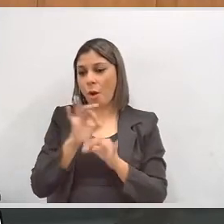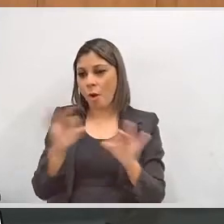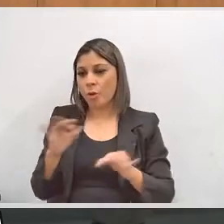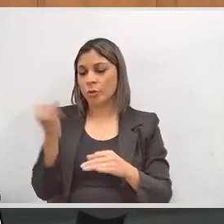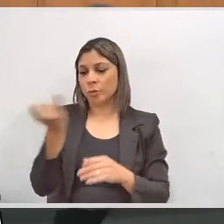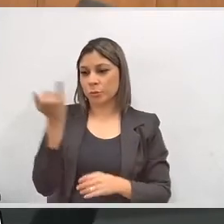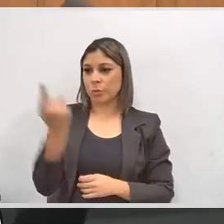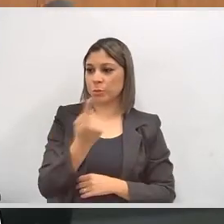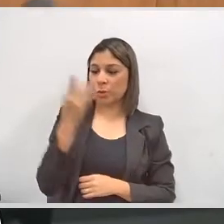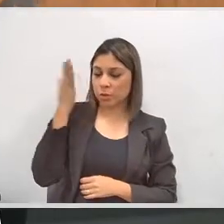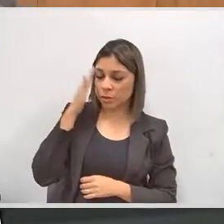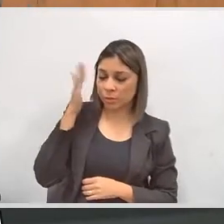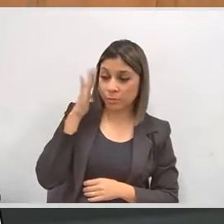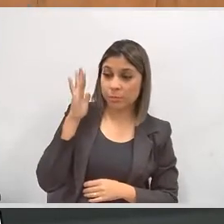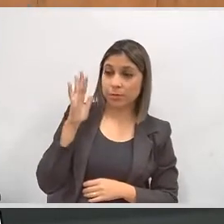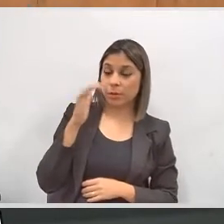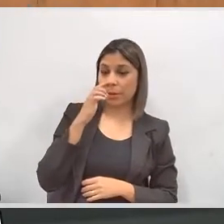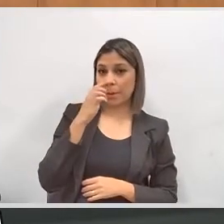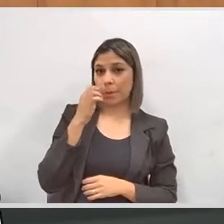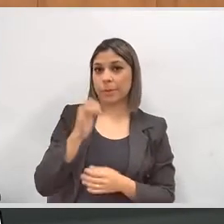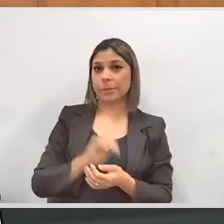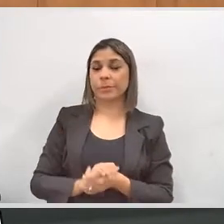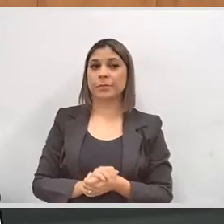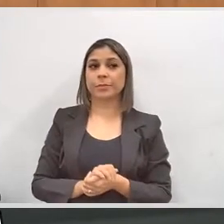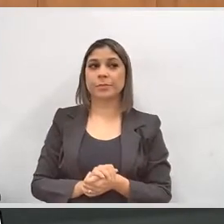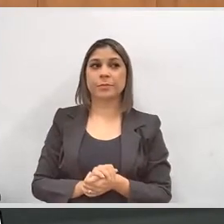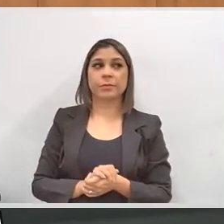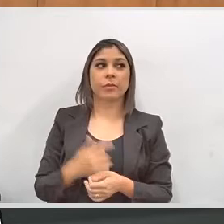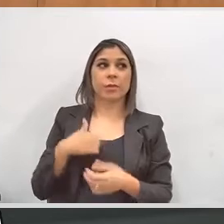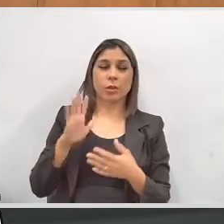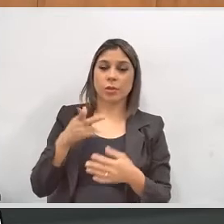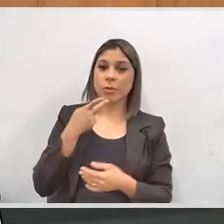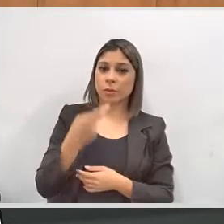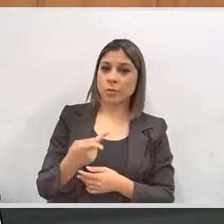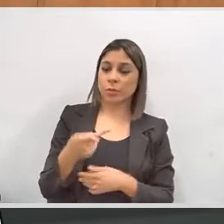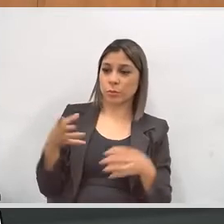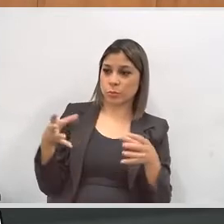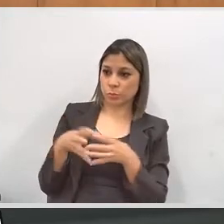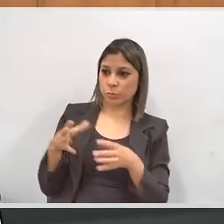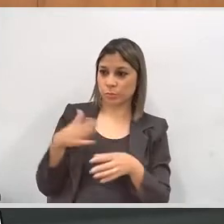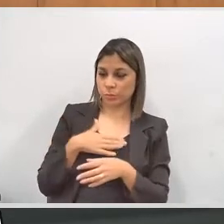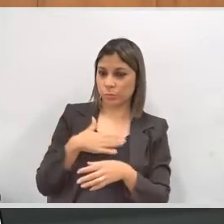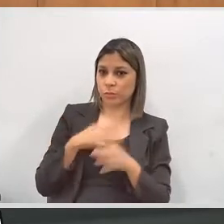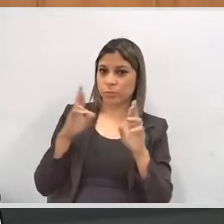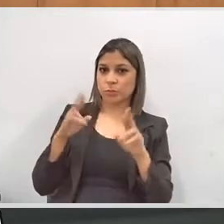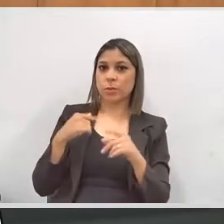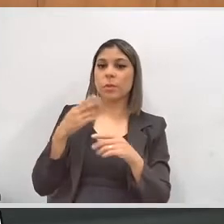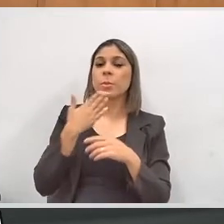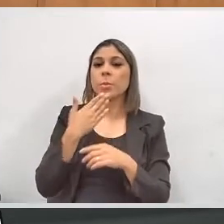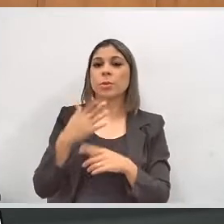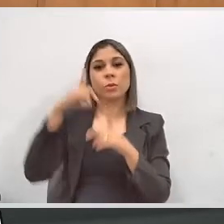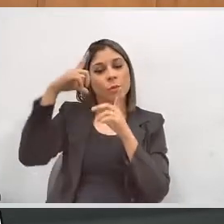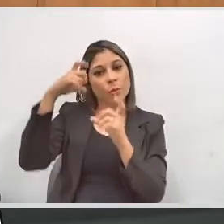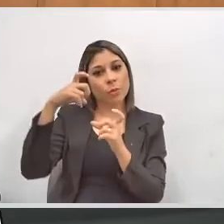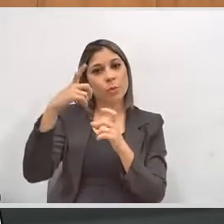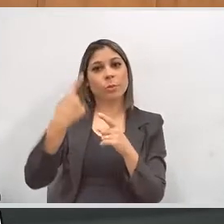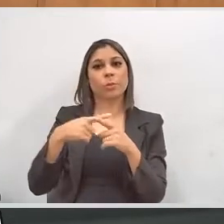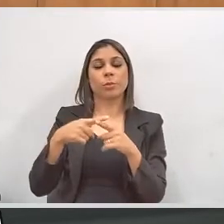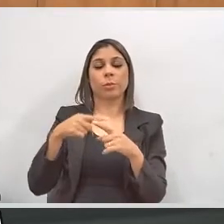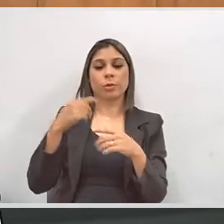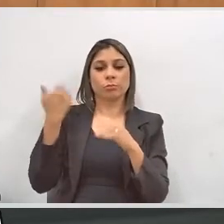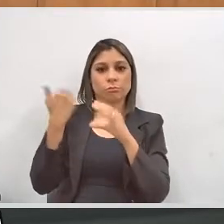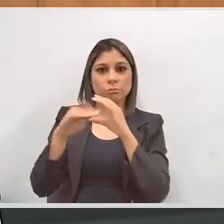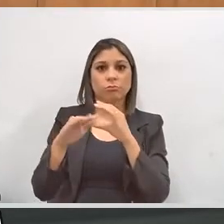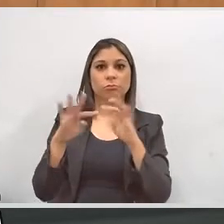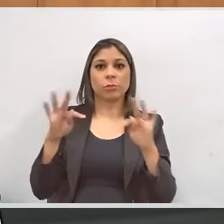sido muito ricas e importantes, e eu já estou aqui, já comuniquei com a federação agora, pedi para tirar uma foto, que